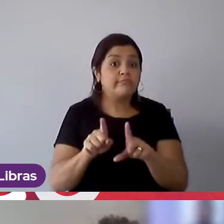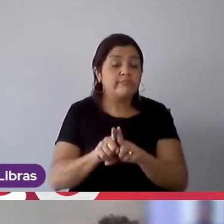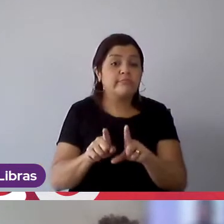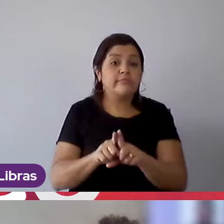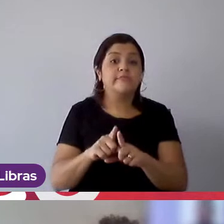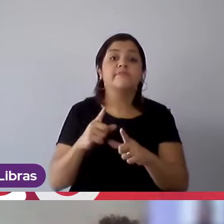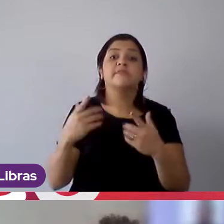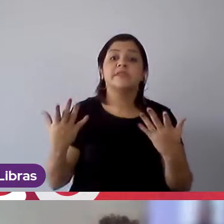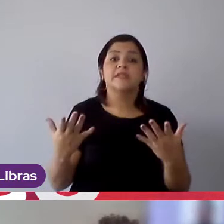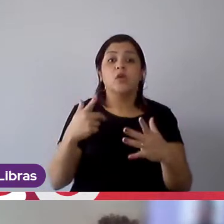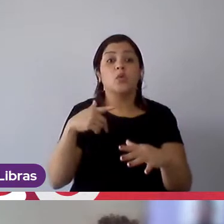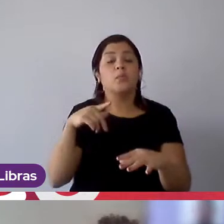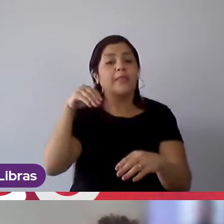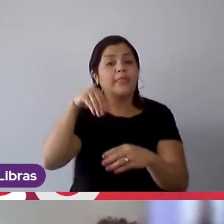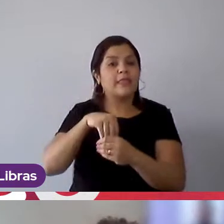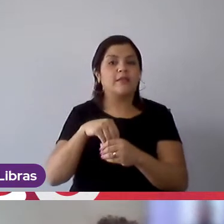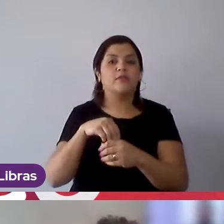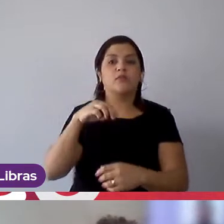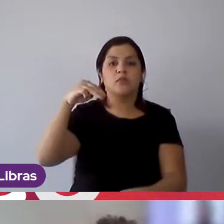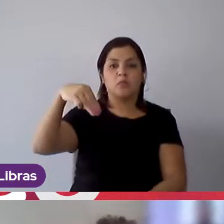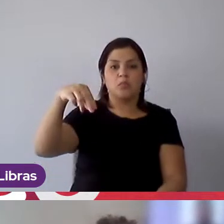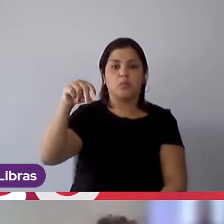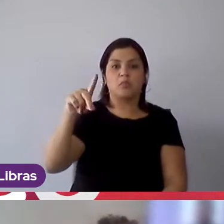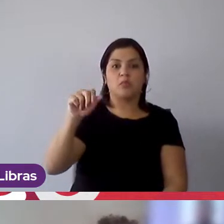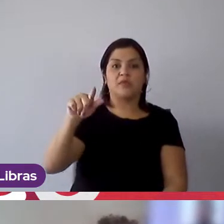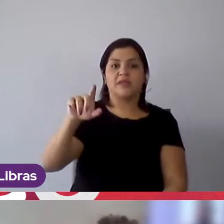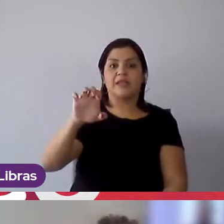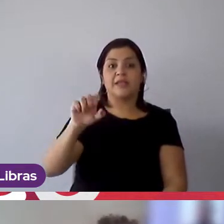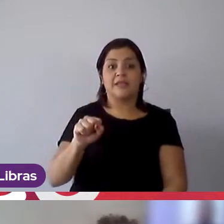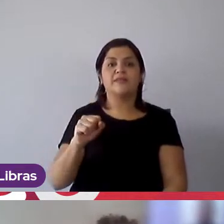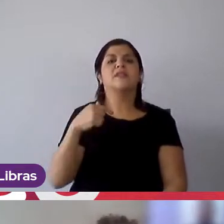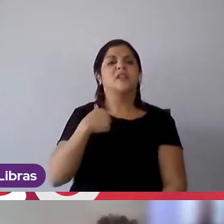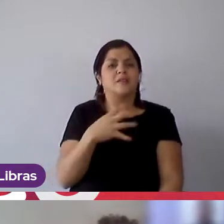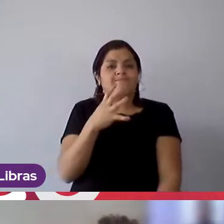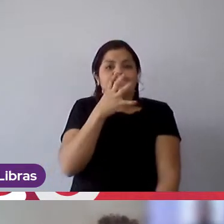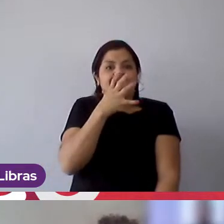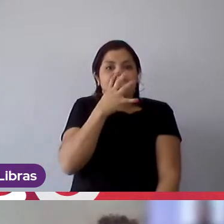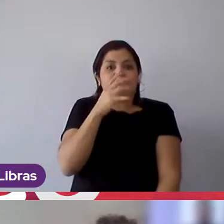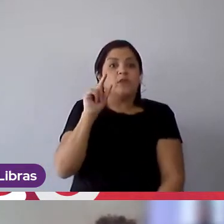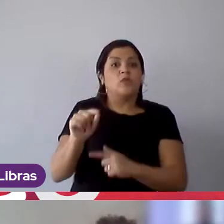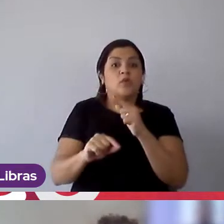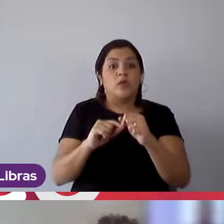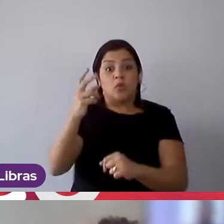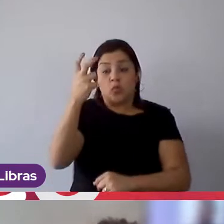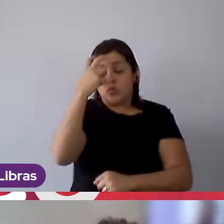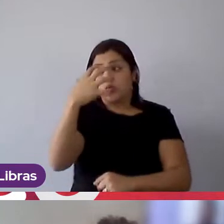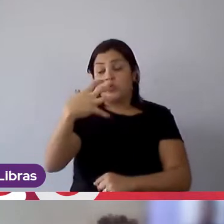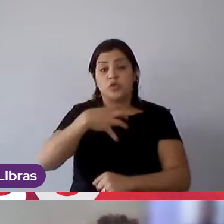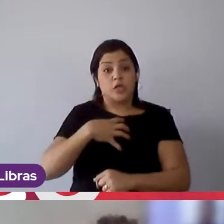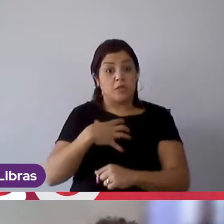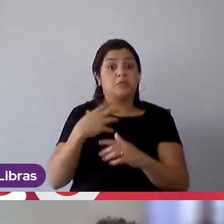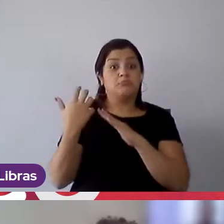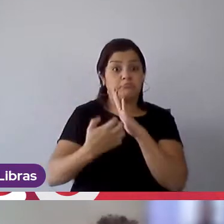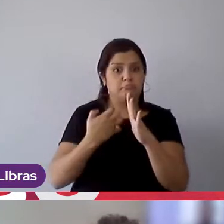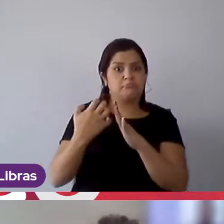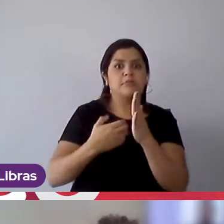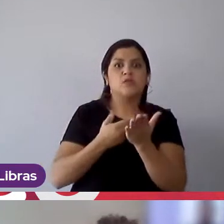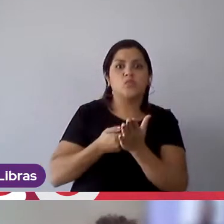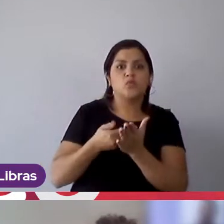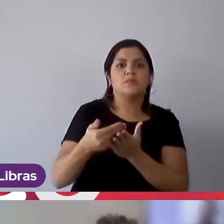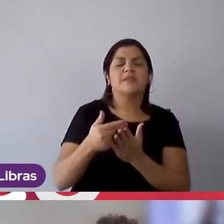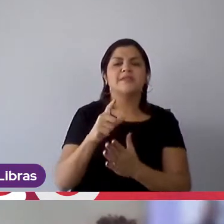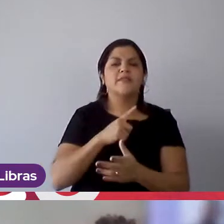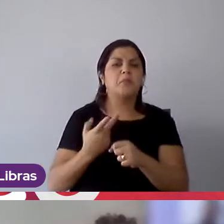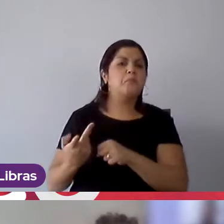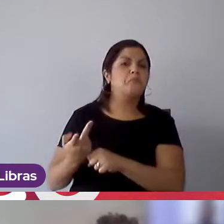com a Mondelez. eu admirava a cultura da empresa desde o primeiro momento. Eu estava